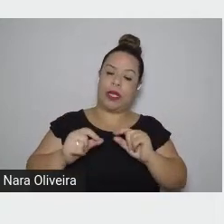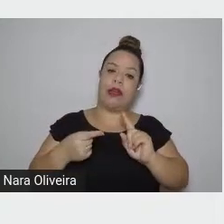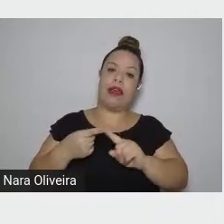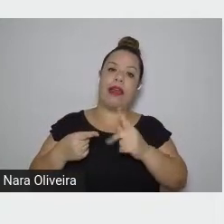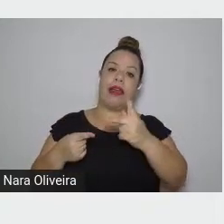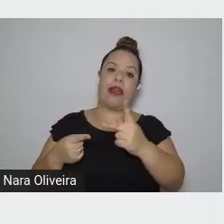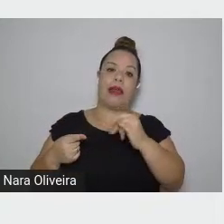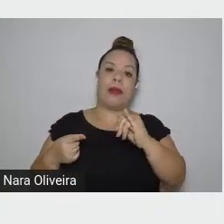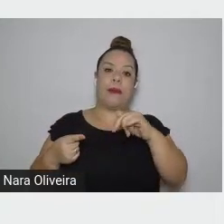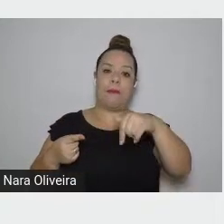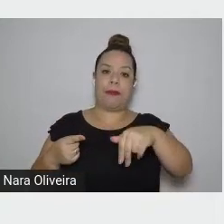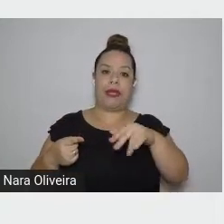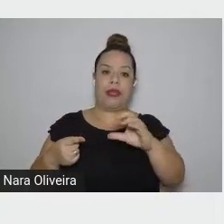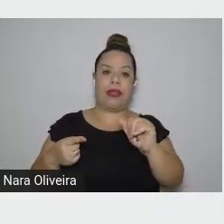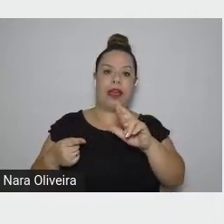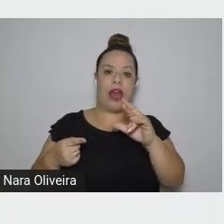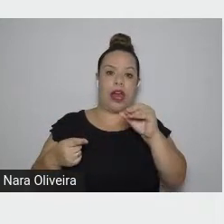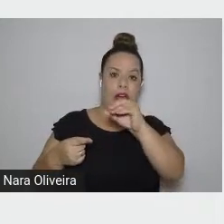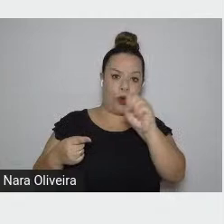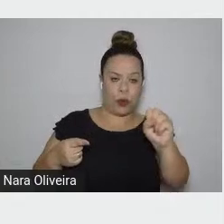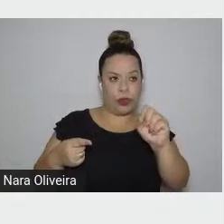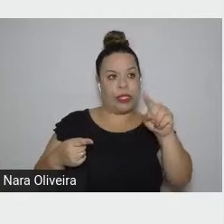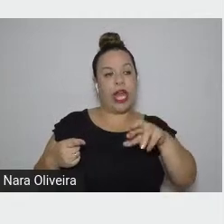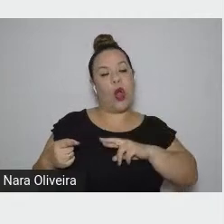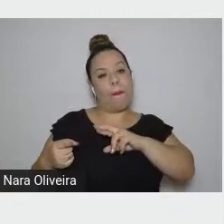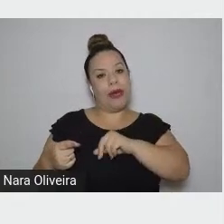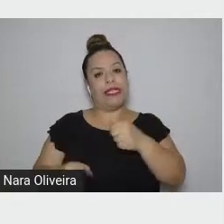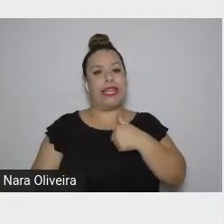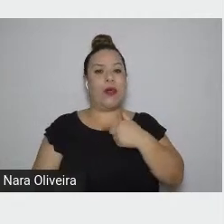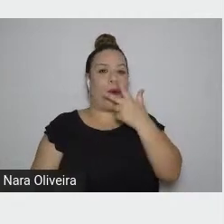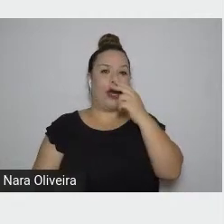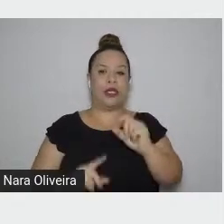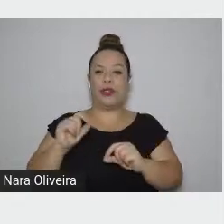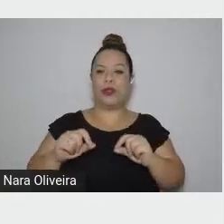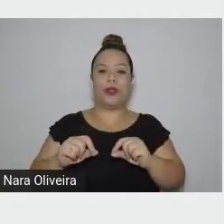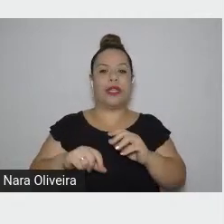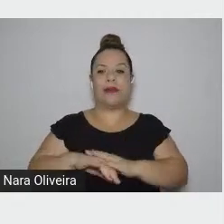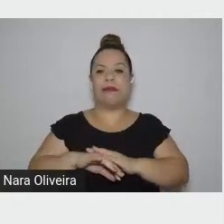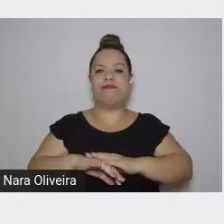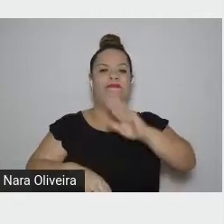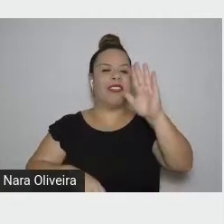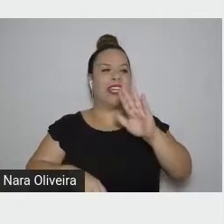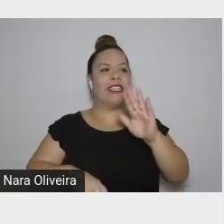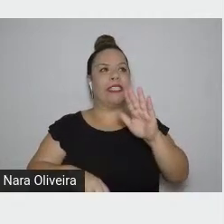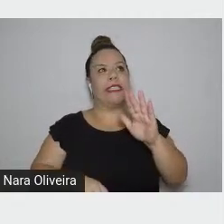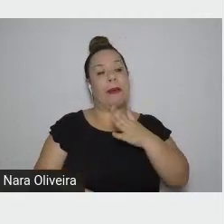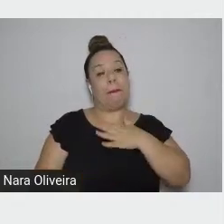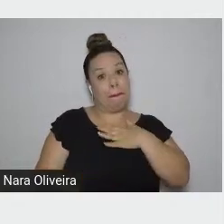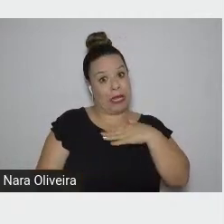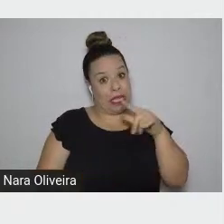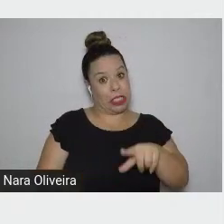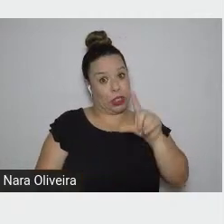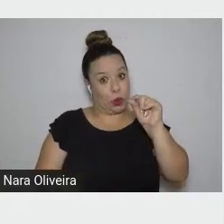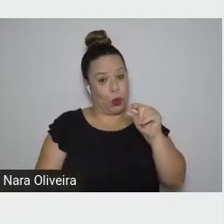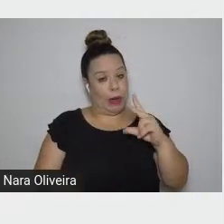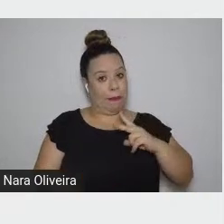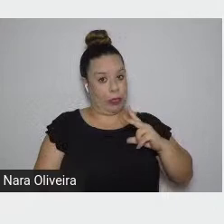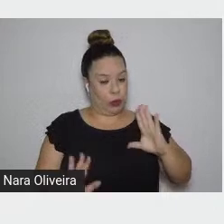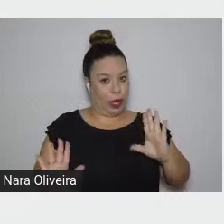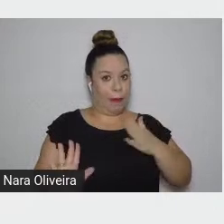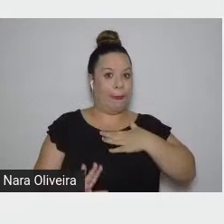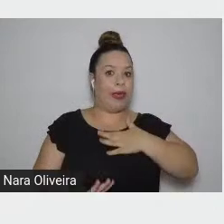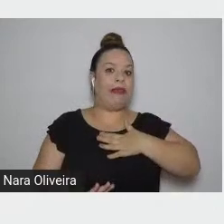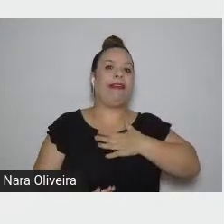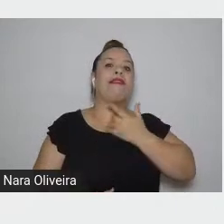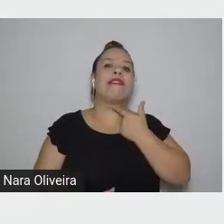romances que eu considero, assumo a minha preferência pessoal, que eu